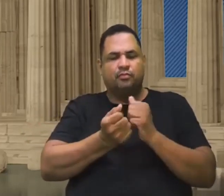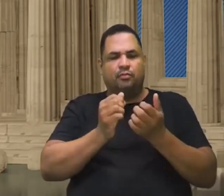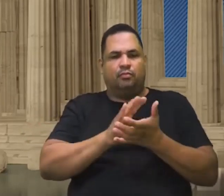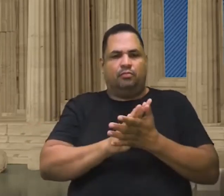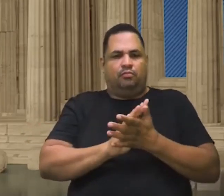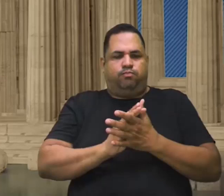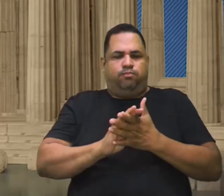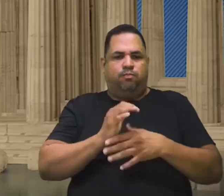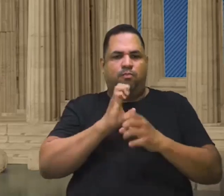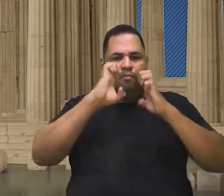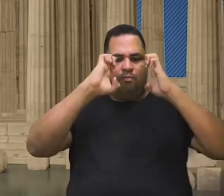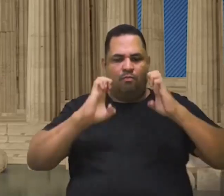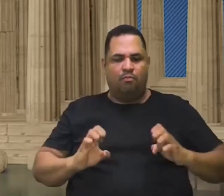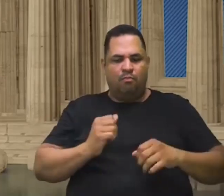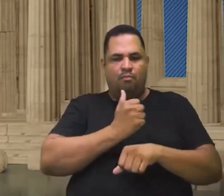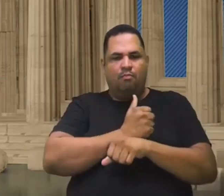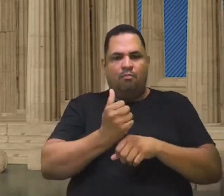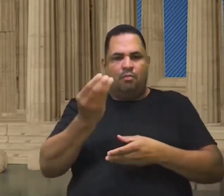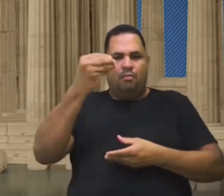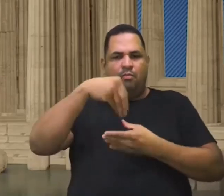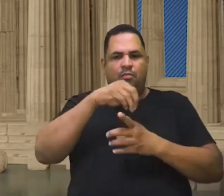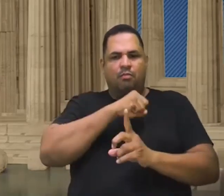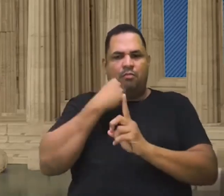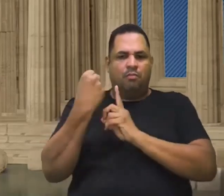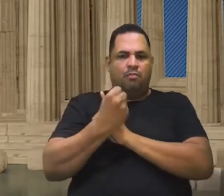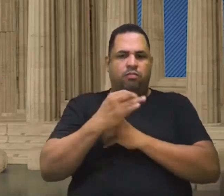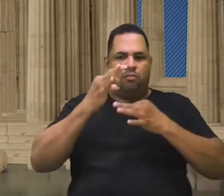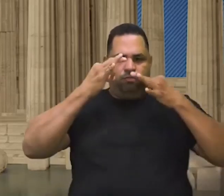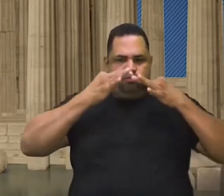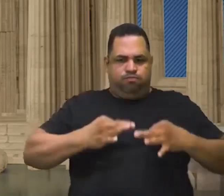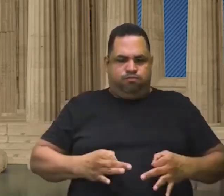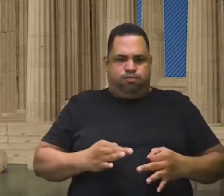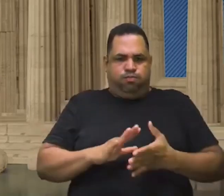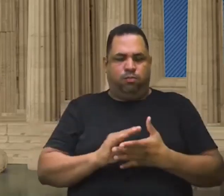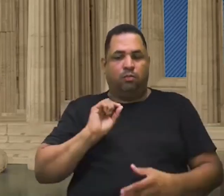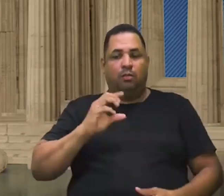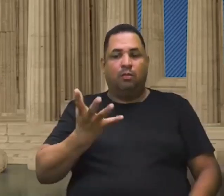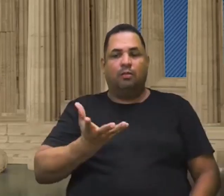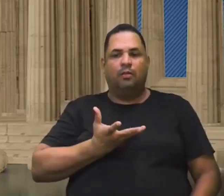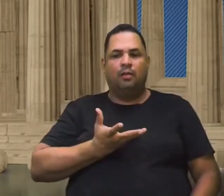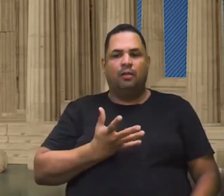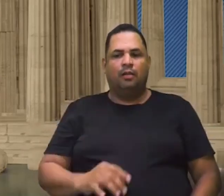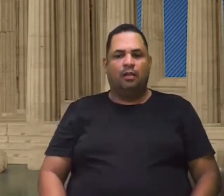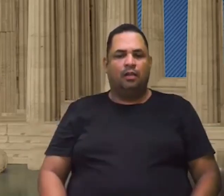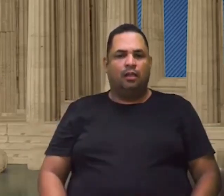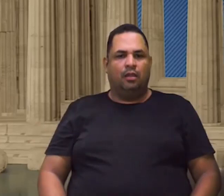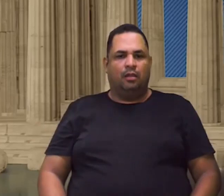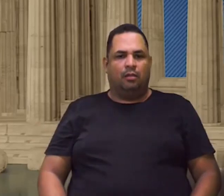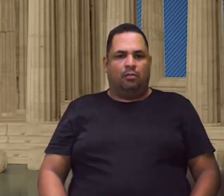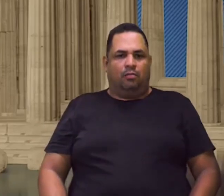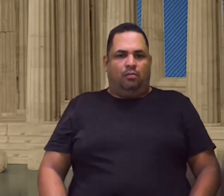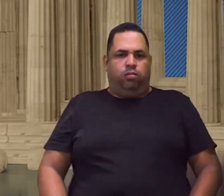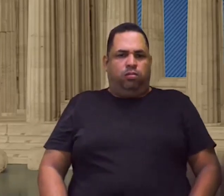éticas, dentro de uma sociedade justa? Que é aquilo que eu aspiro, é o meu eu